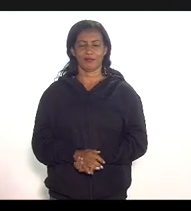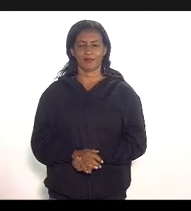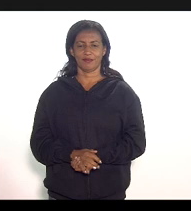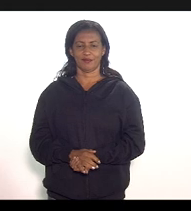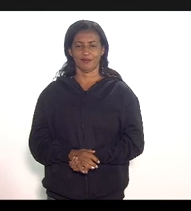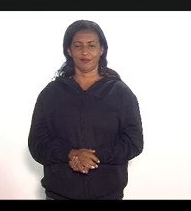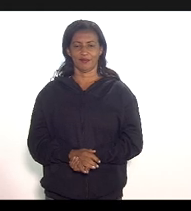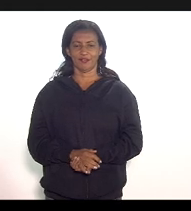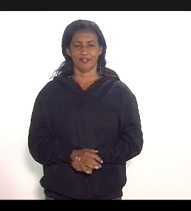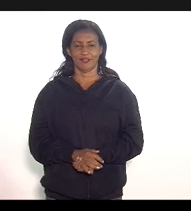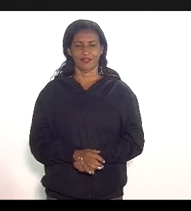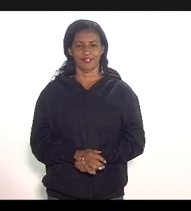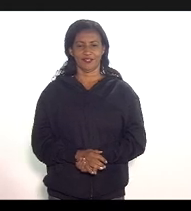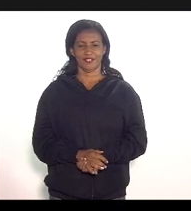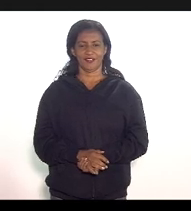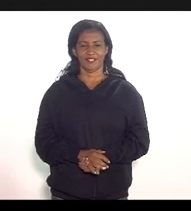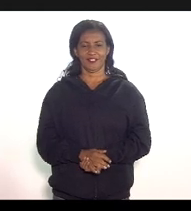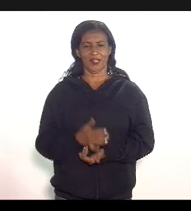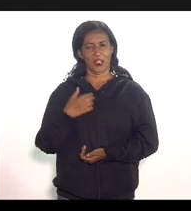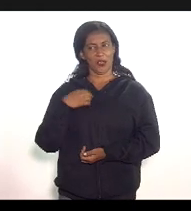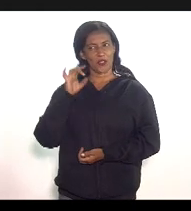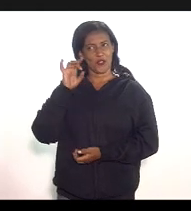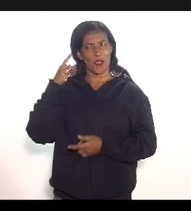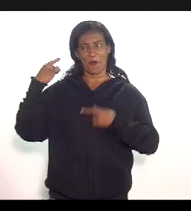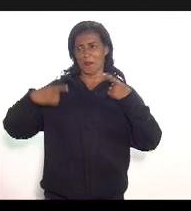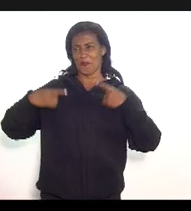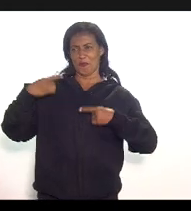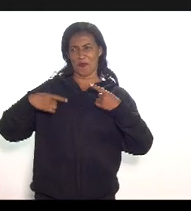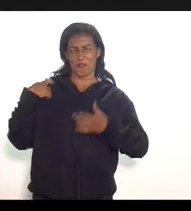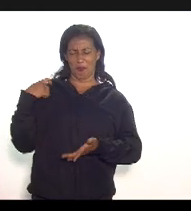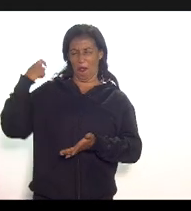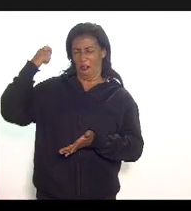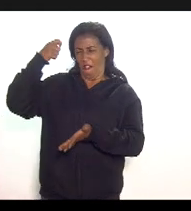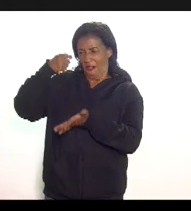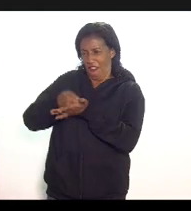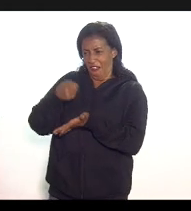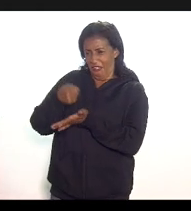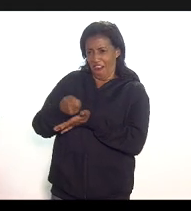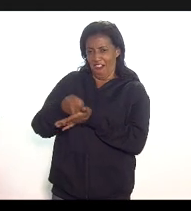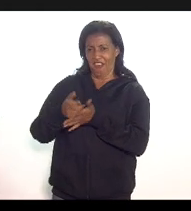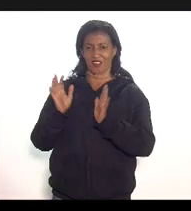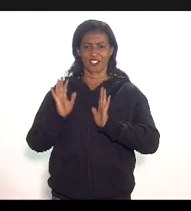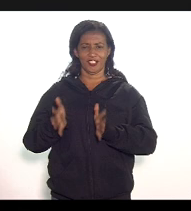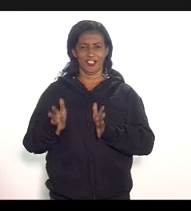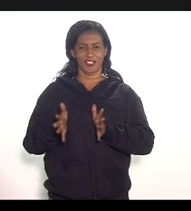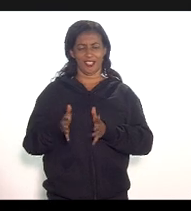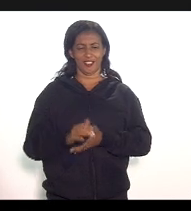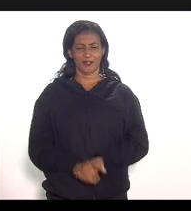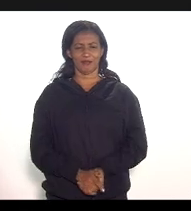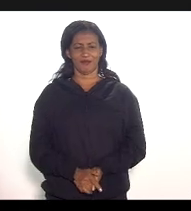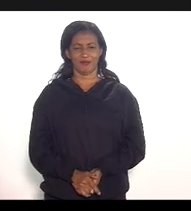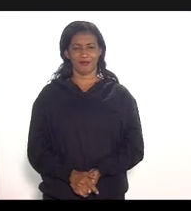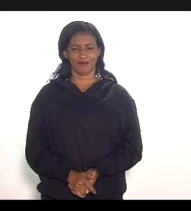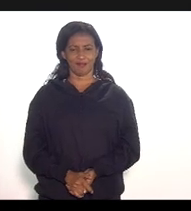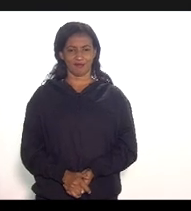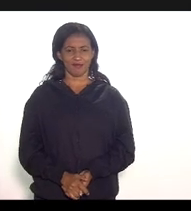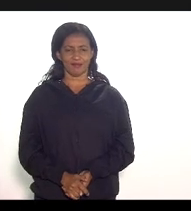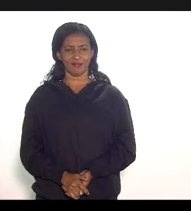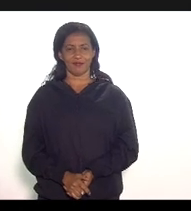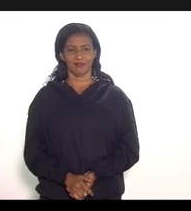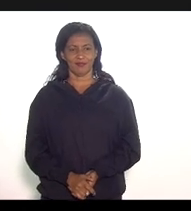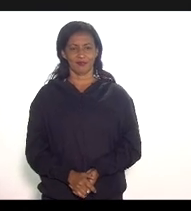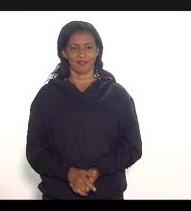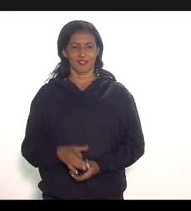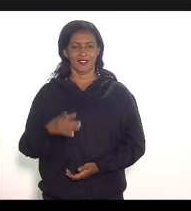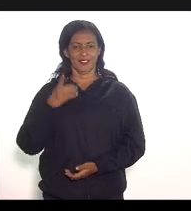estou sendo político Luiz já foi muito duro na audiência da manhã deputado